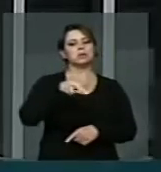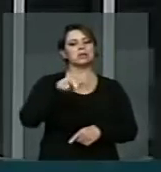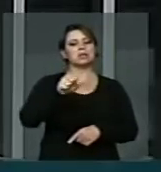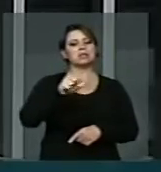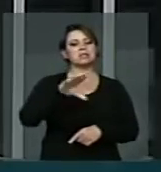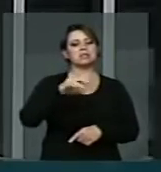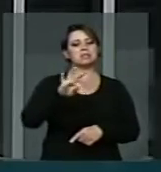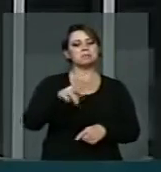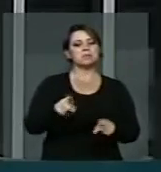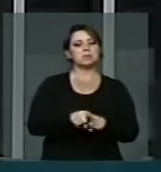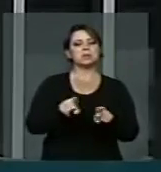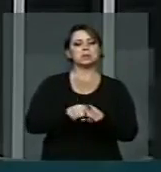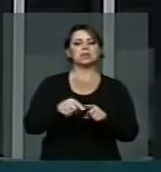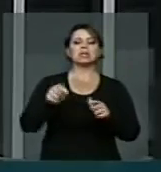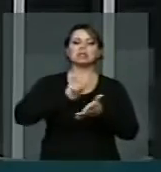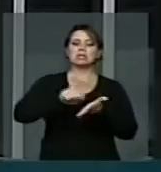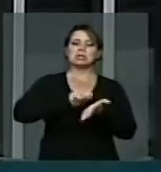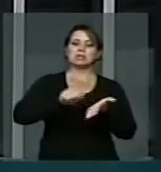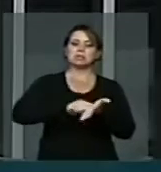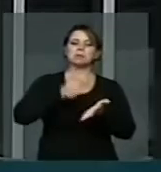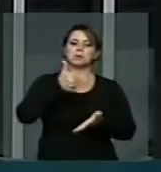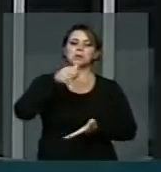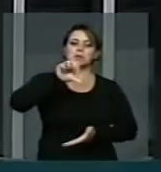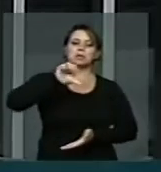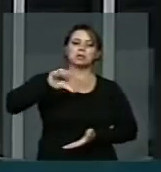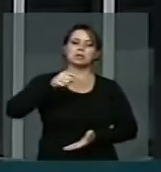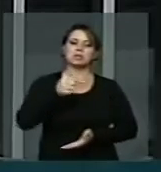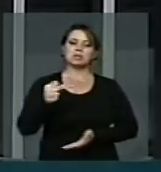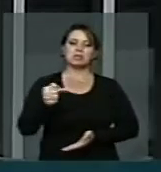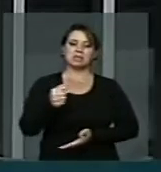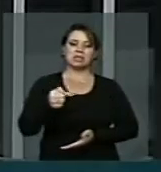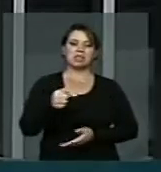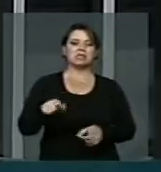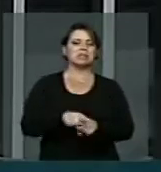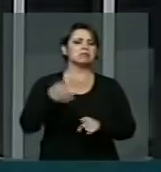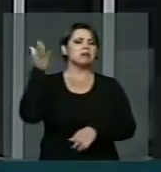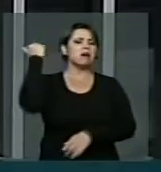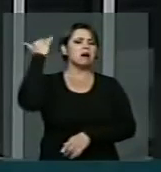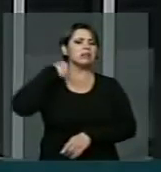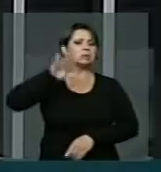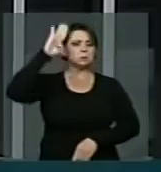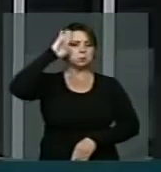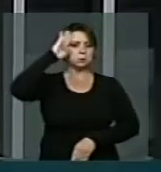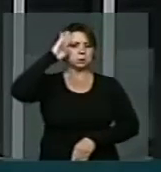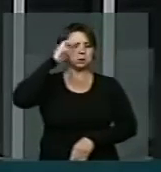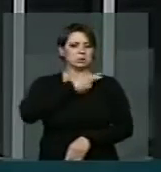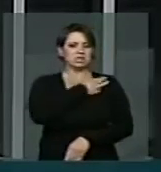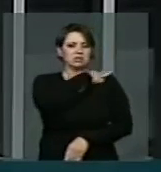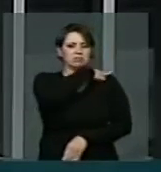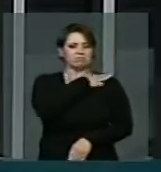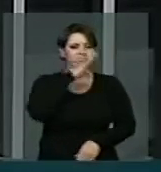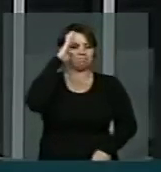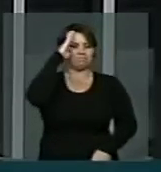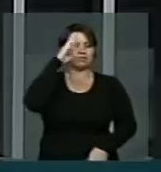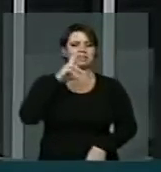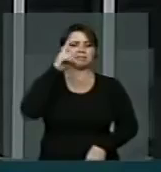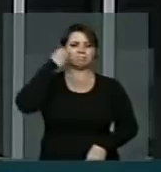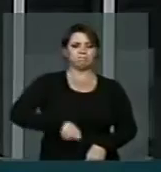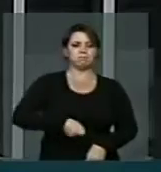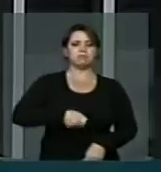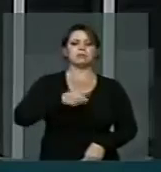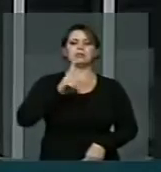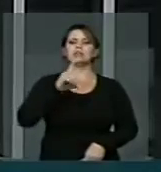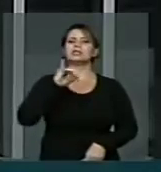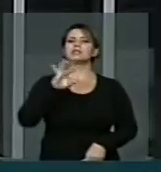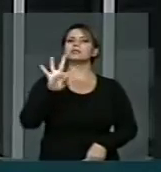ela foi composta, em 1977, anos da ditadura a serviço do capital, muito